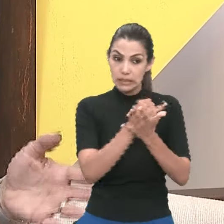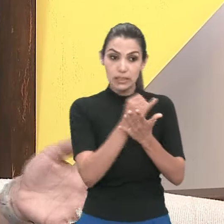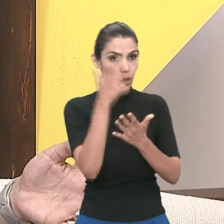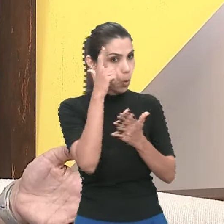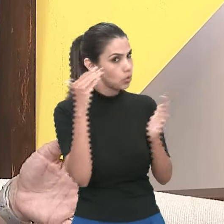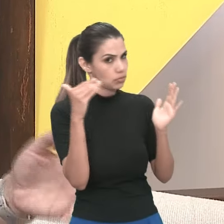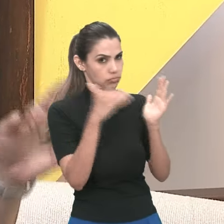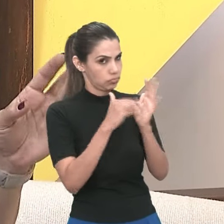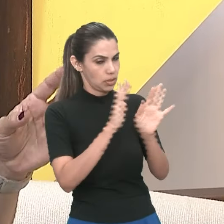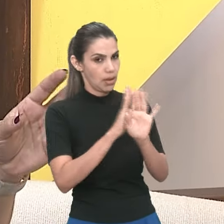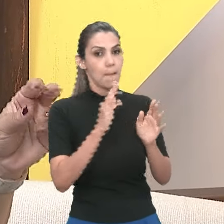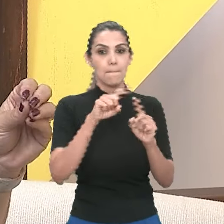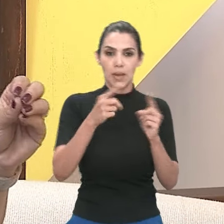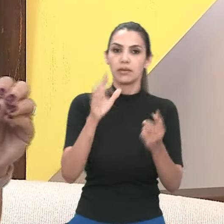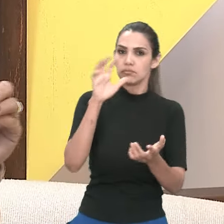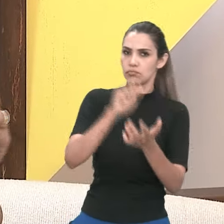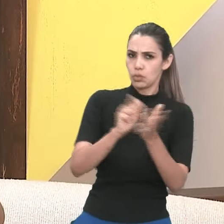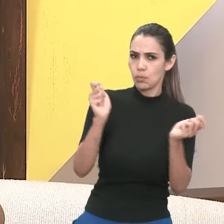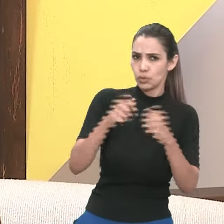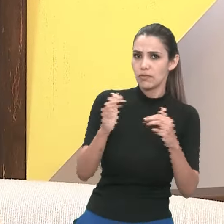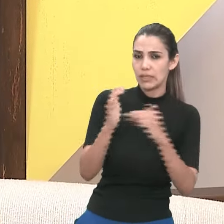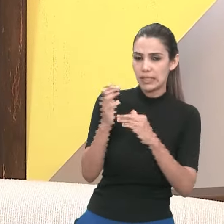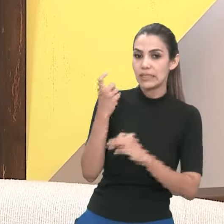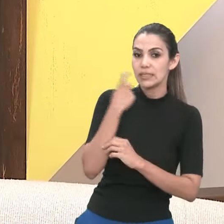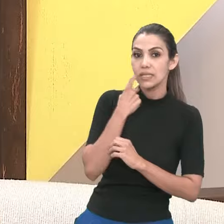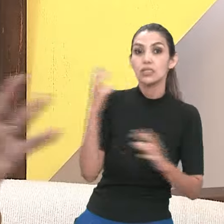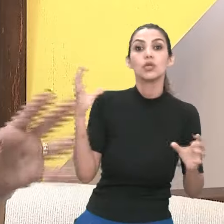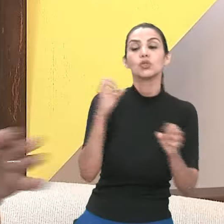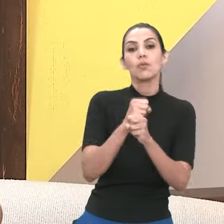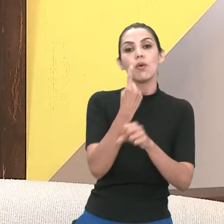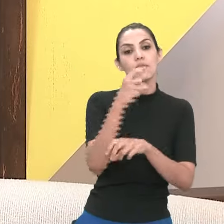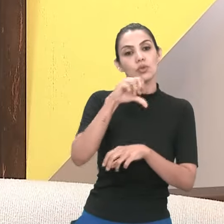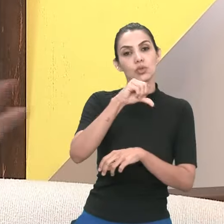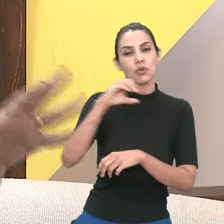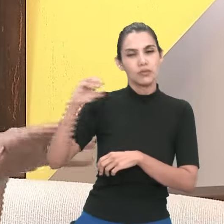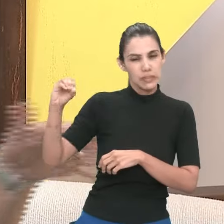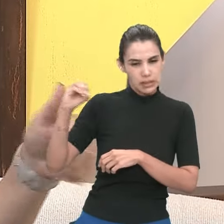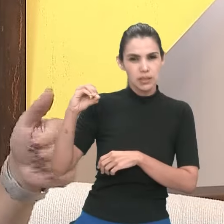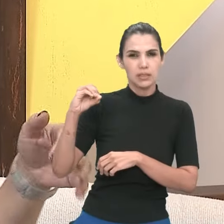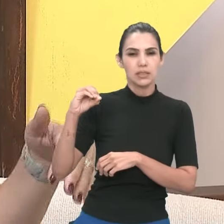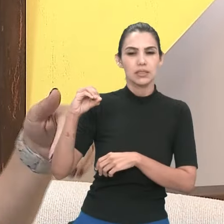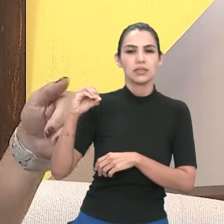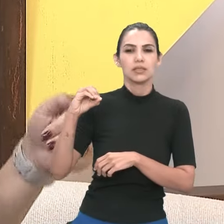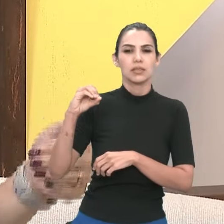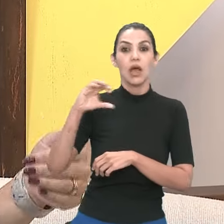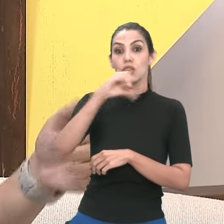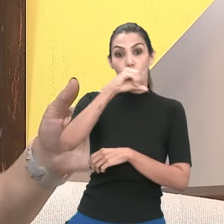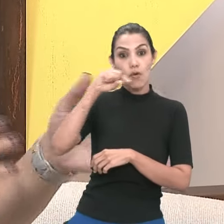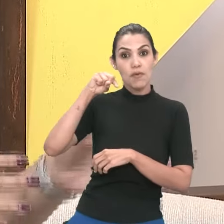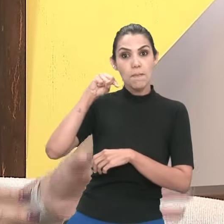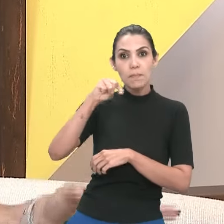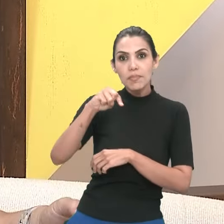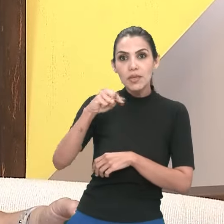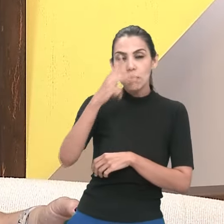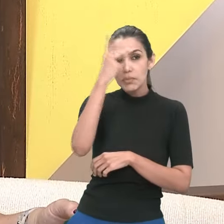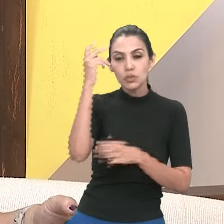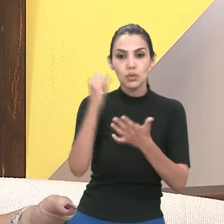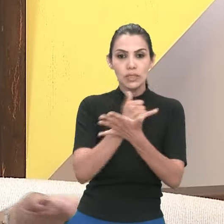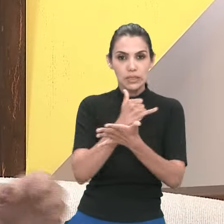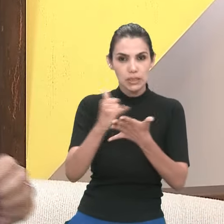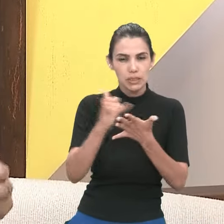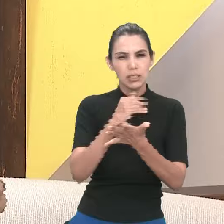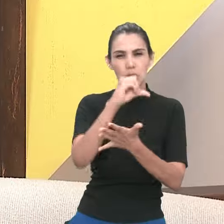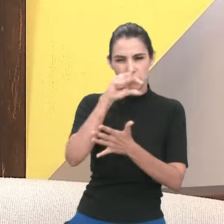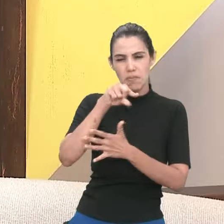E nós tivemos 9.800 inscritos. A gente está falando 10.000 porque, assim, até o horário que eu vi, a gente estava em 9